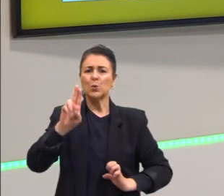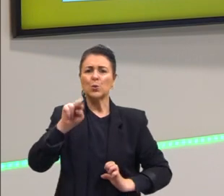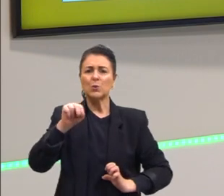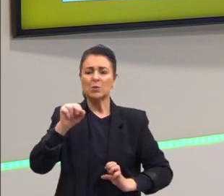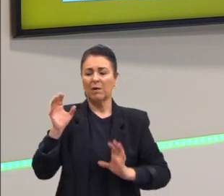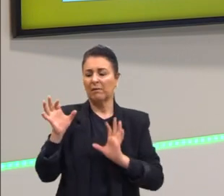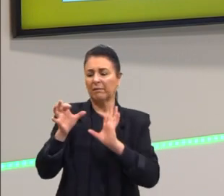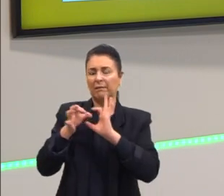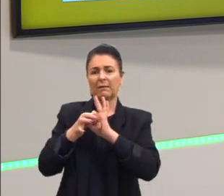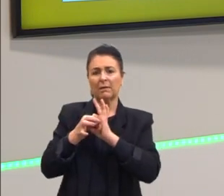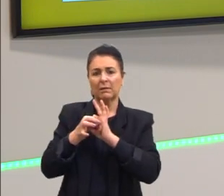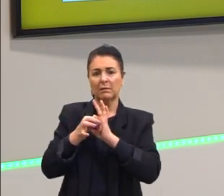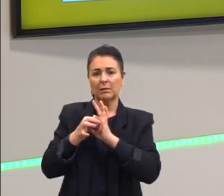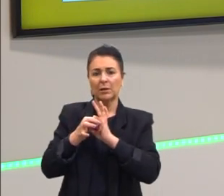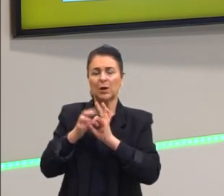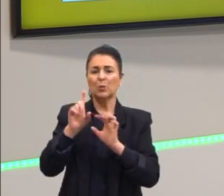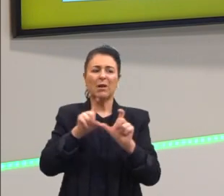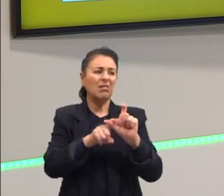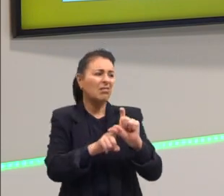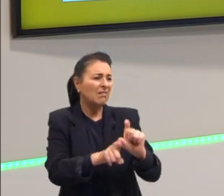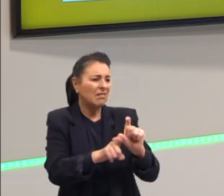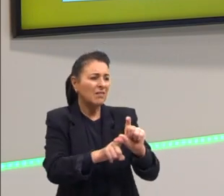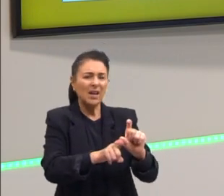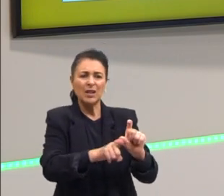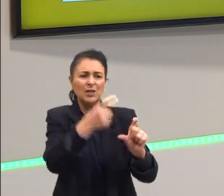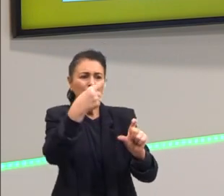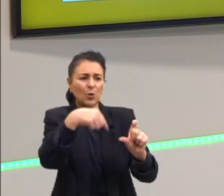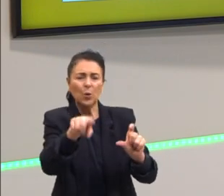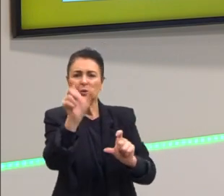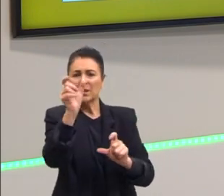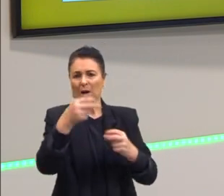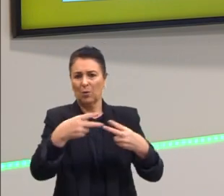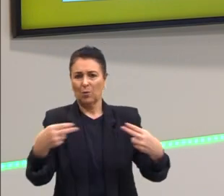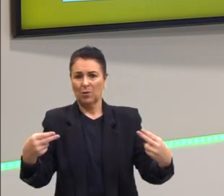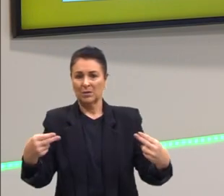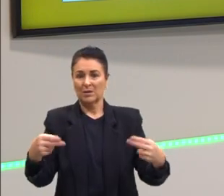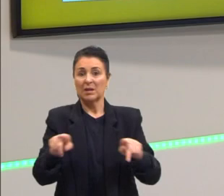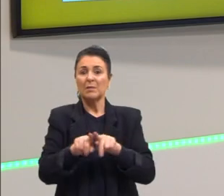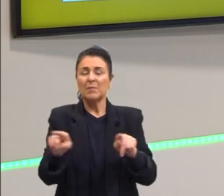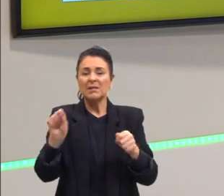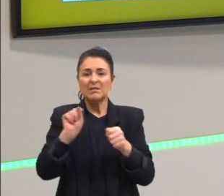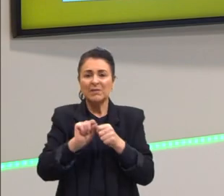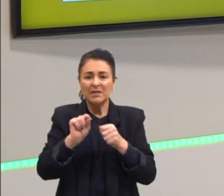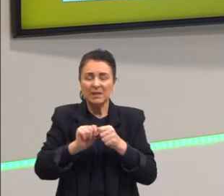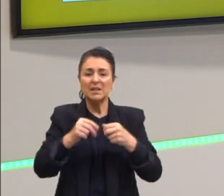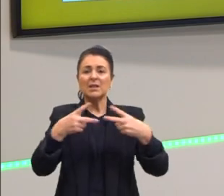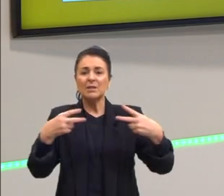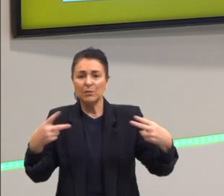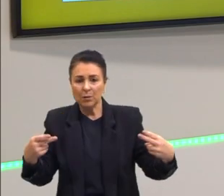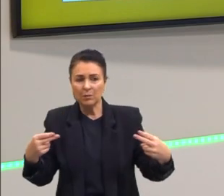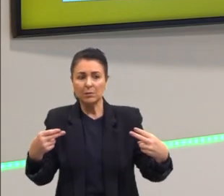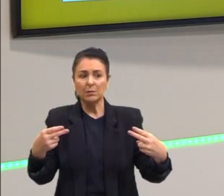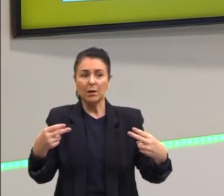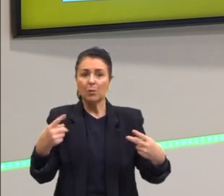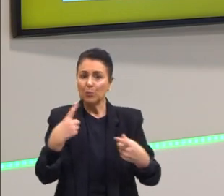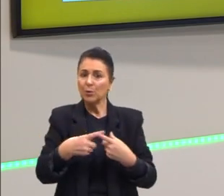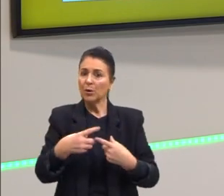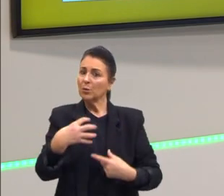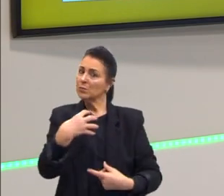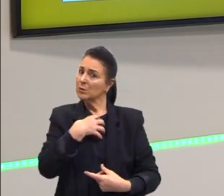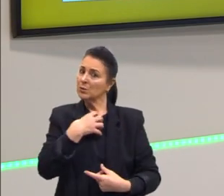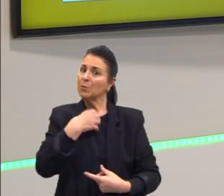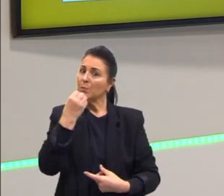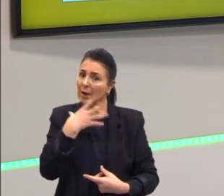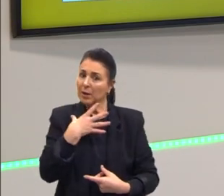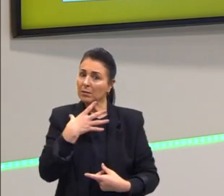vinculada, nunca dependente de alguma coisa, mas agir bem porque eu devo agir bem, fazer o correto